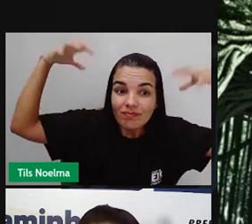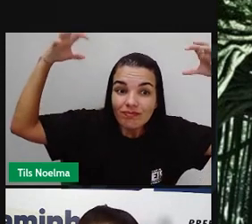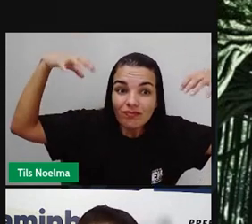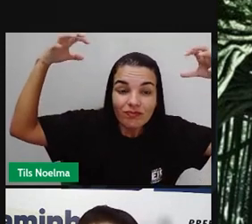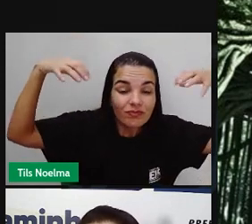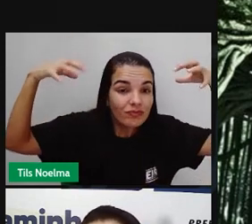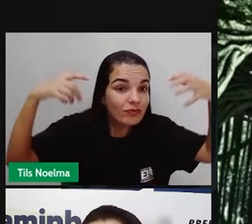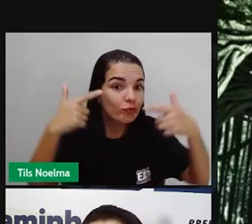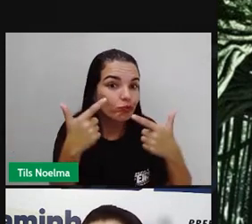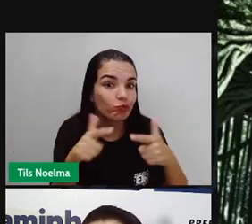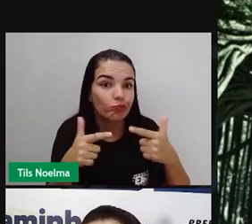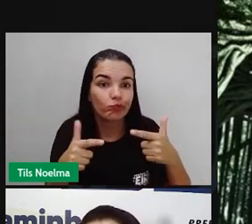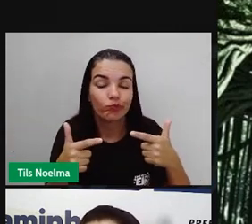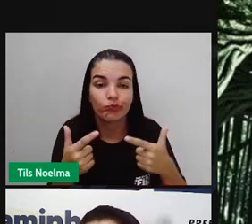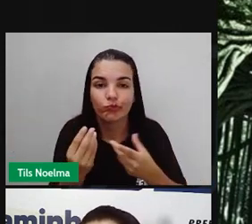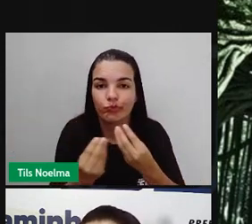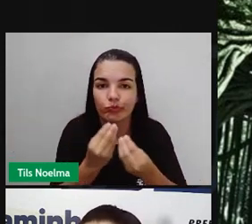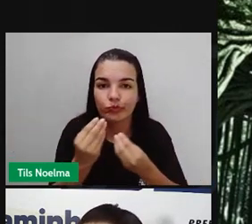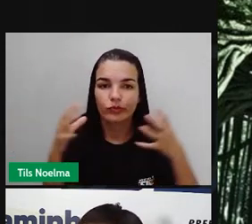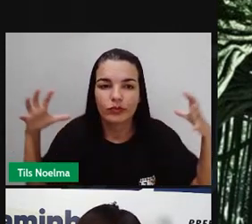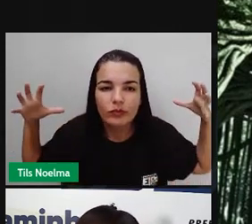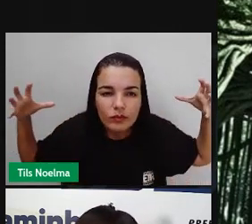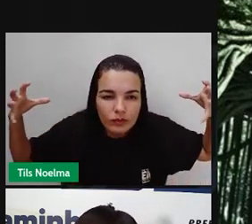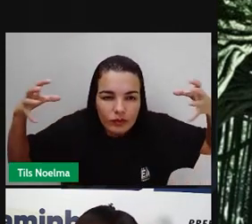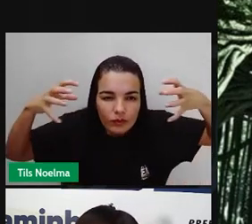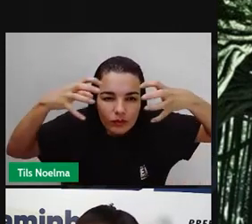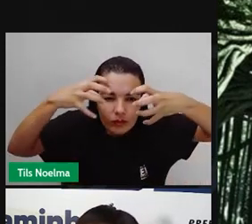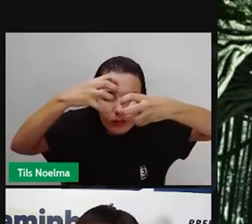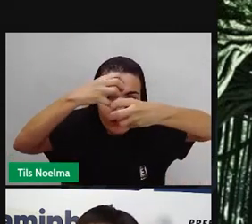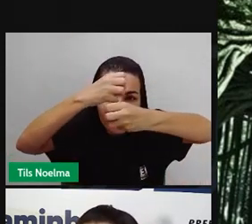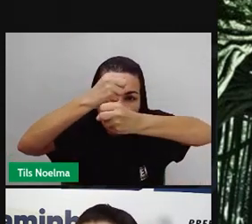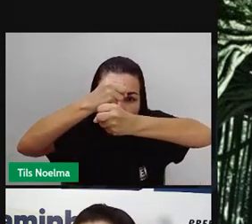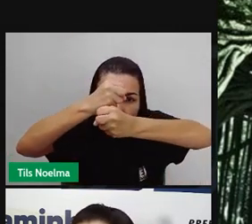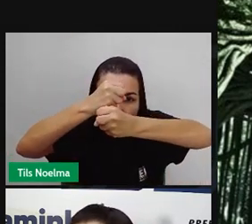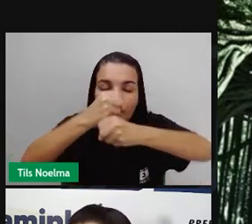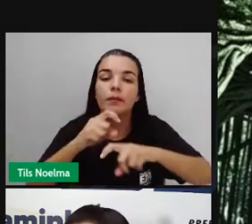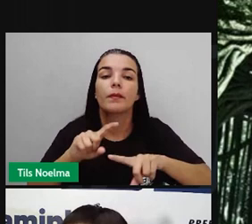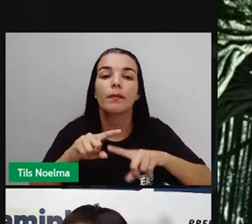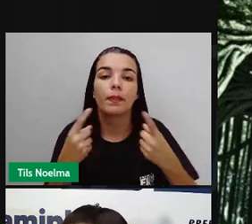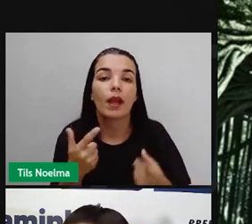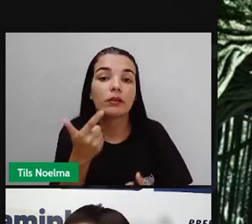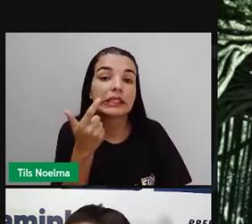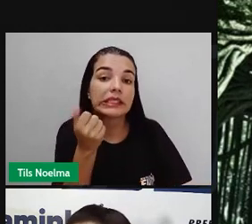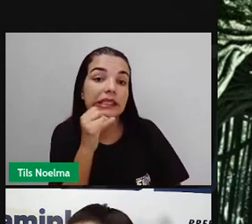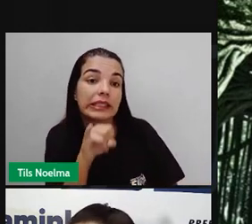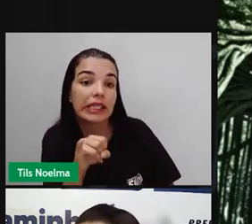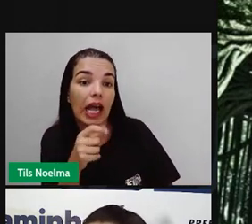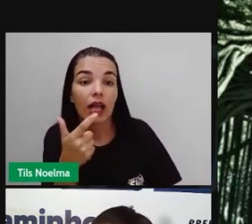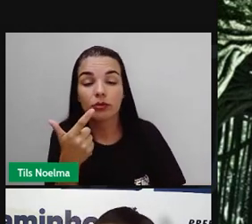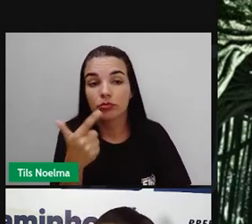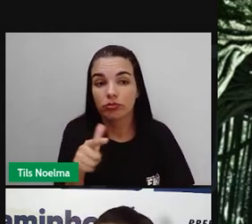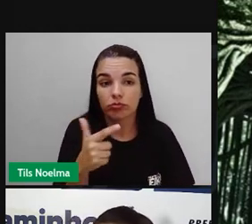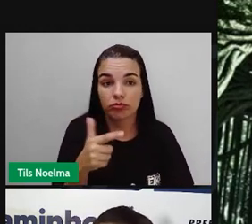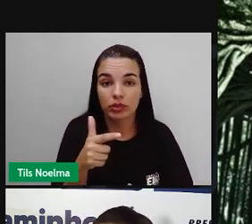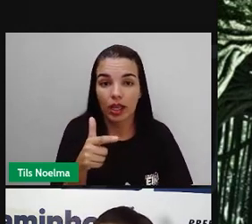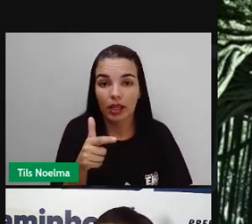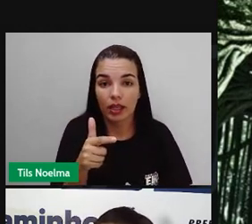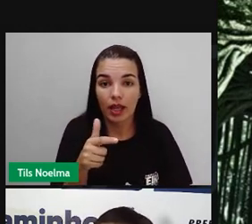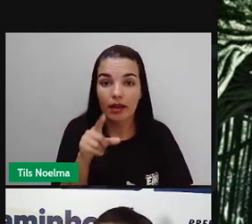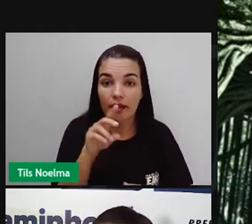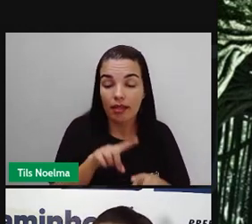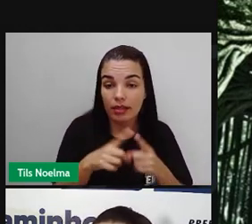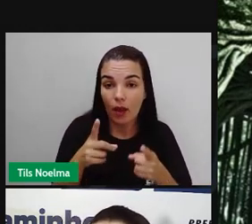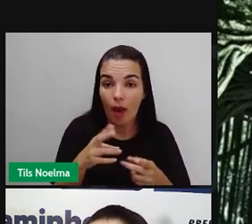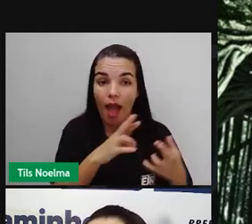atmosfera e assim a formação das chuvas, né? Que vem para outras regiões, que não acontece só na Amazônia.